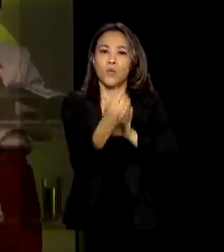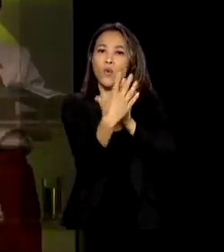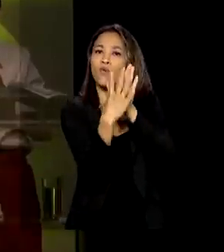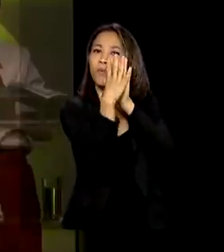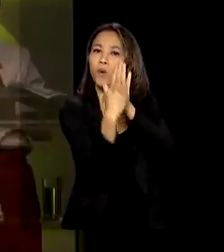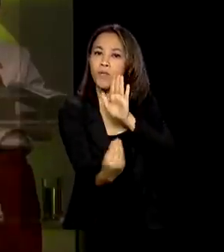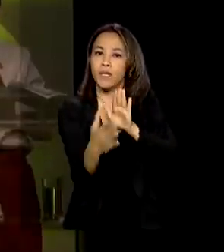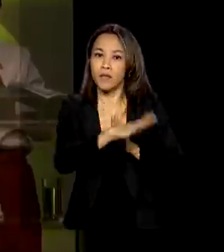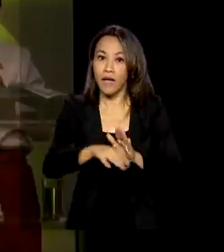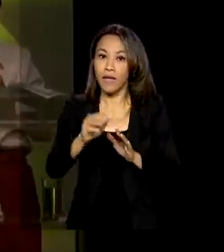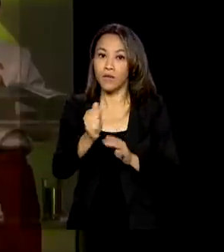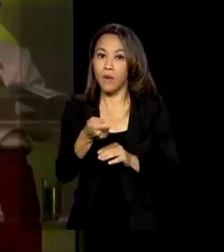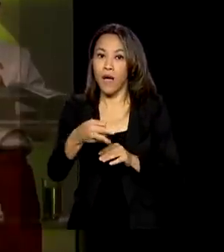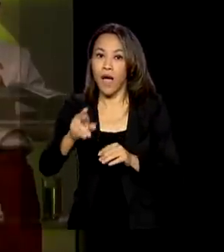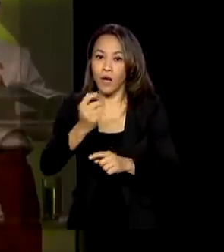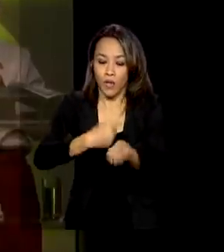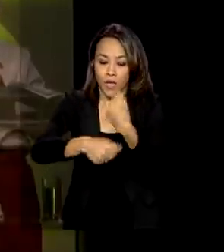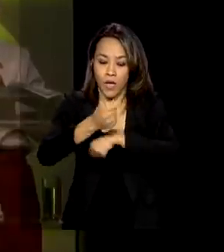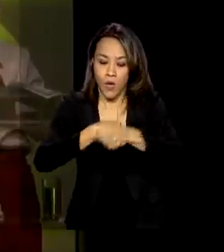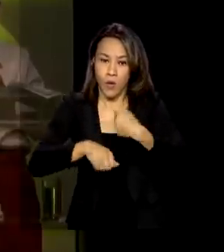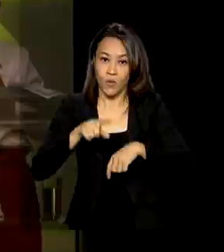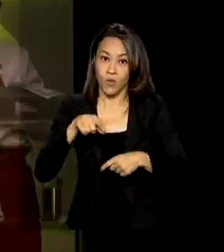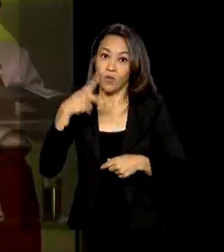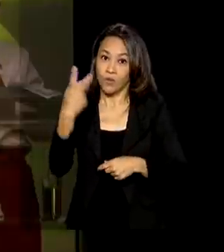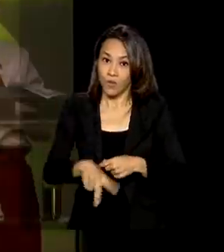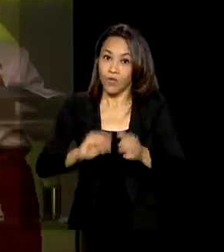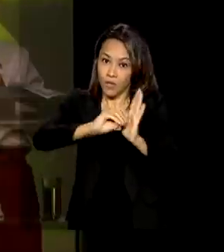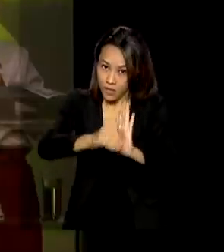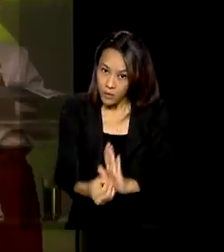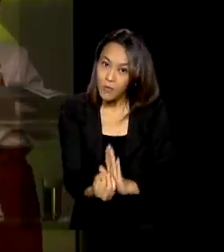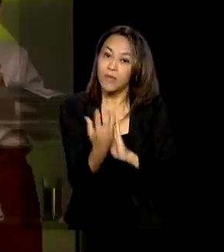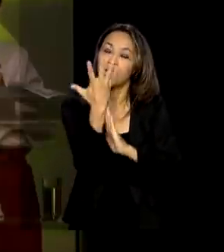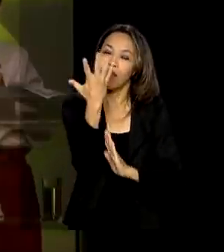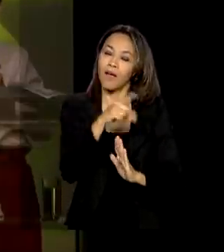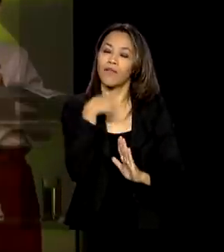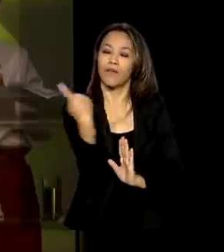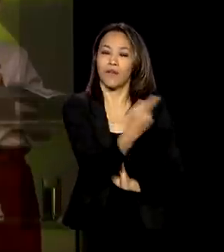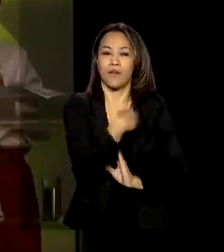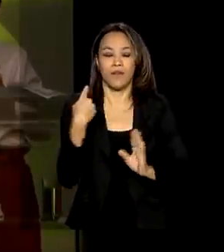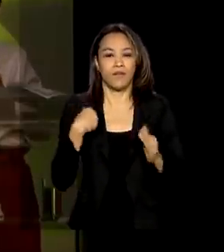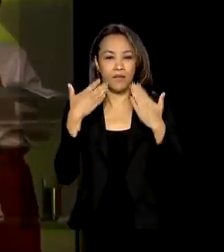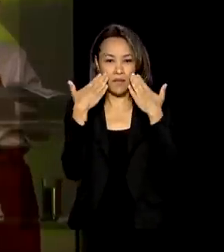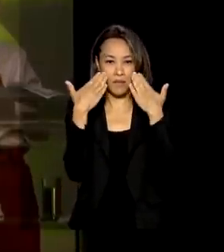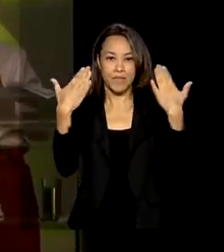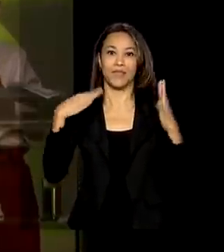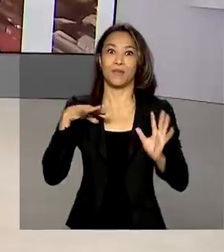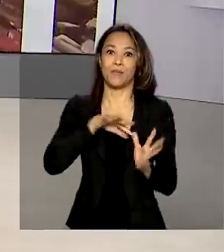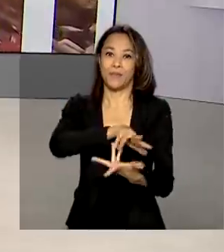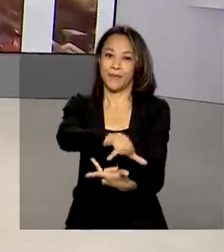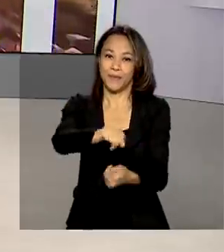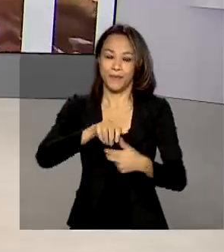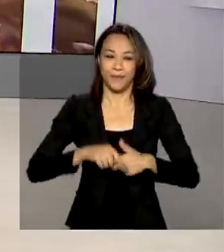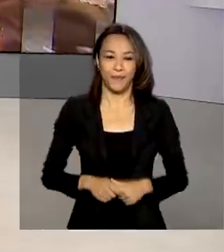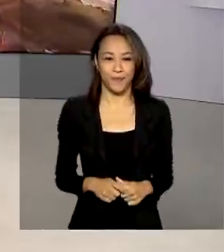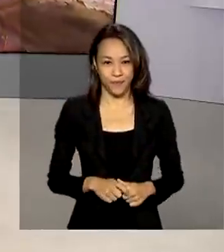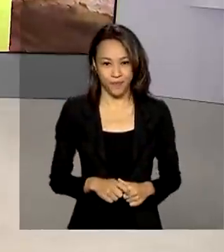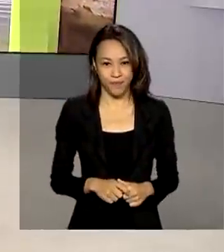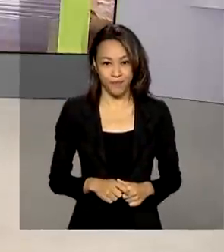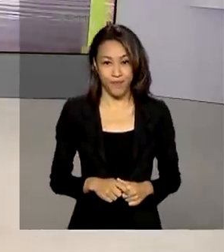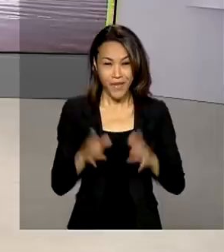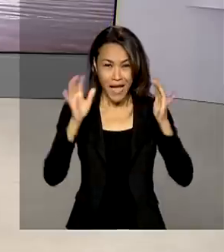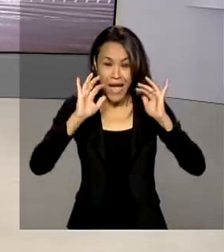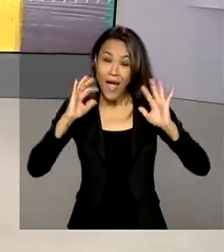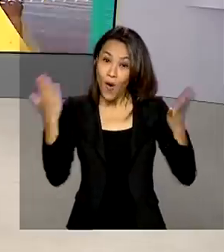agronegócio íntegro e sustentável que estamos apresentando para o mundo. As